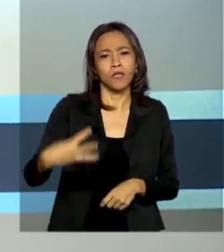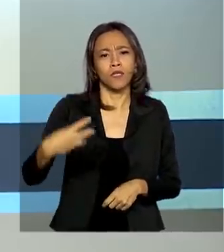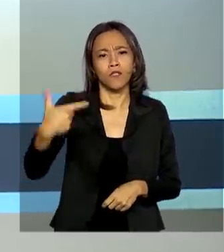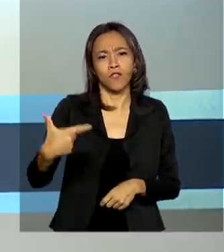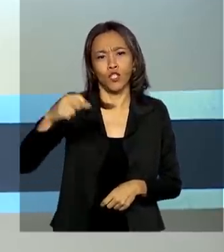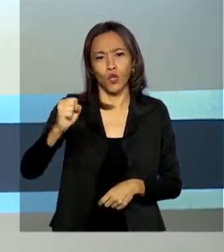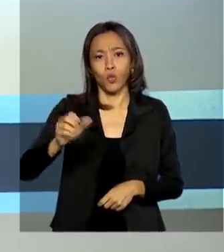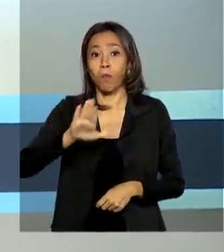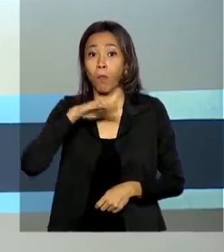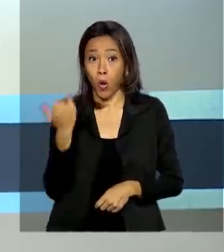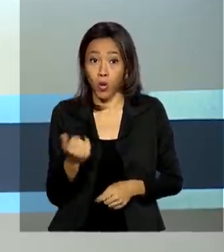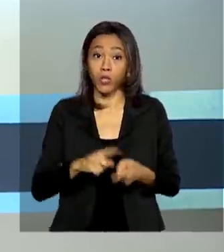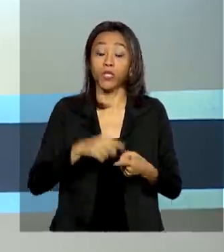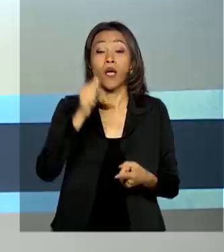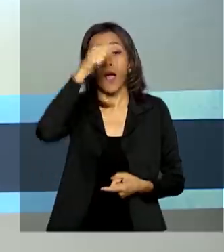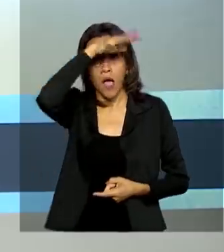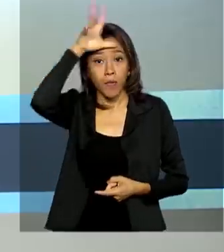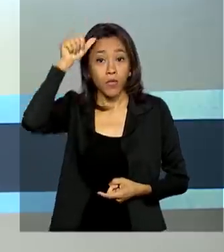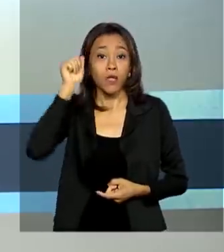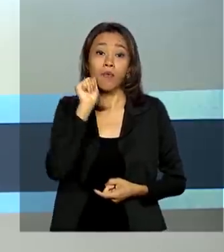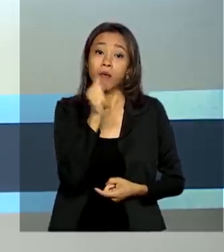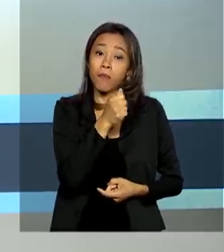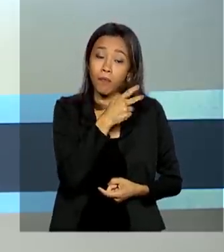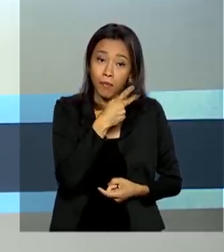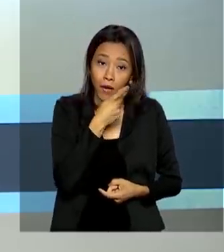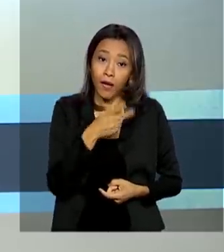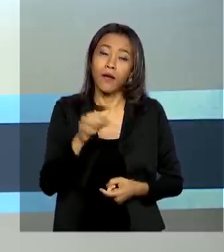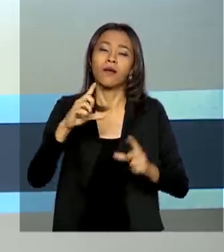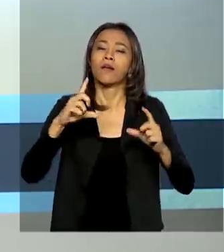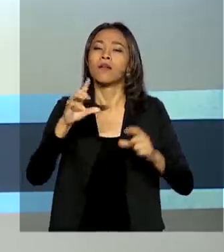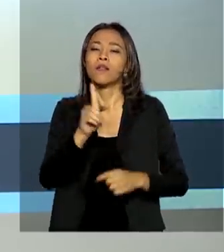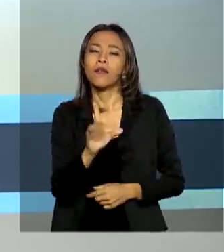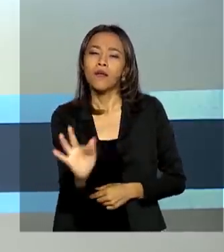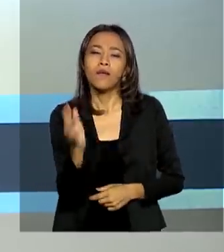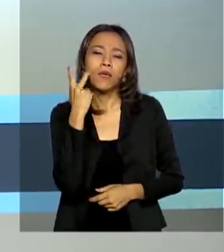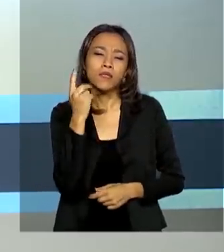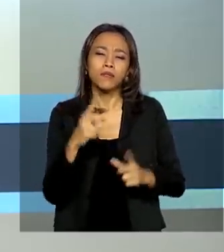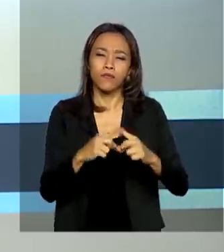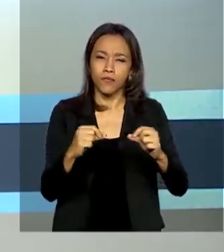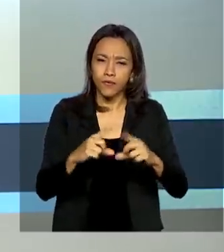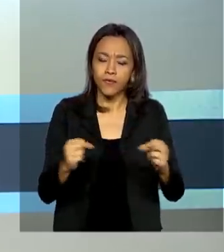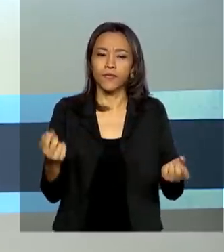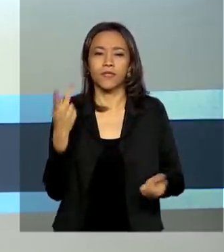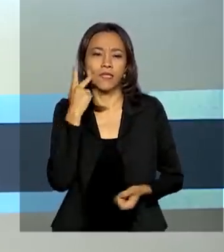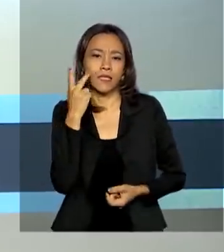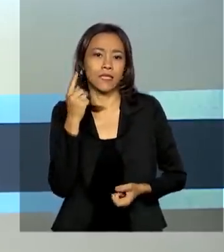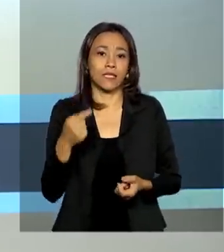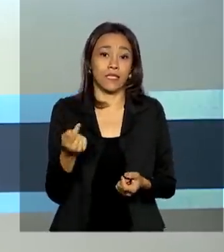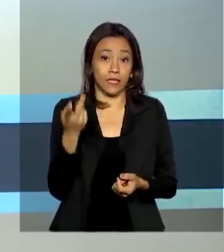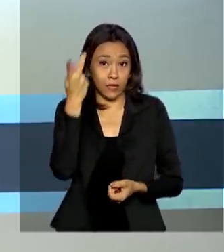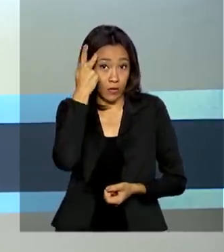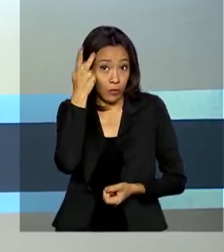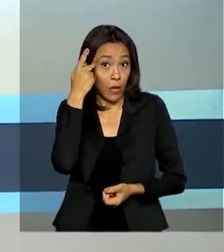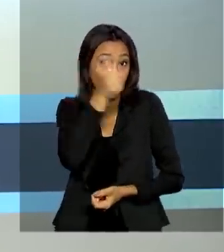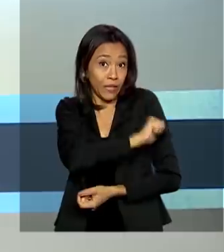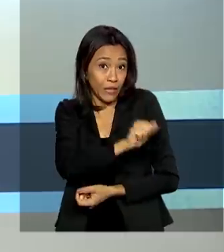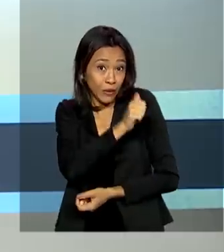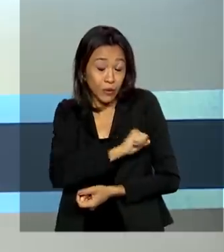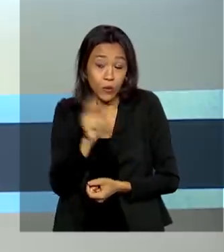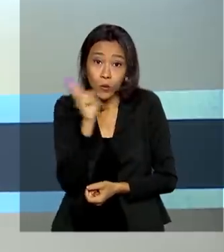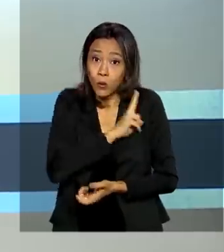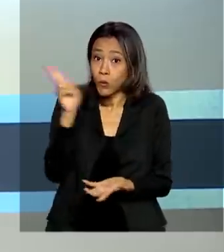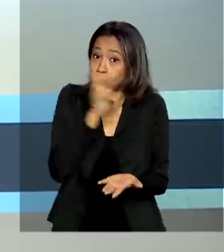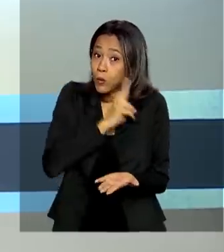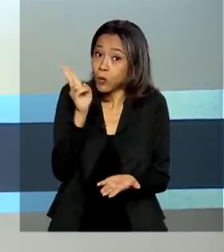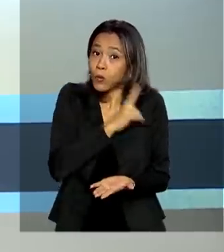Amazonas, Amapá, Distrito Federal, Ceará, São Paulo e Rio de Janeiro estão em estado de emergência por apresentarem 50